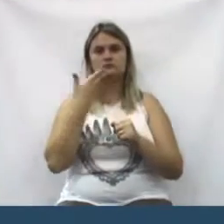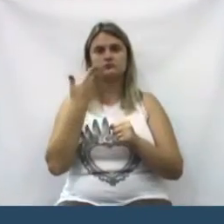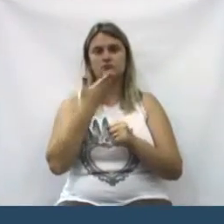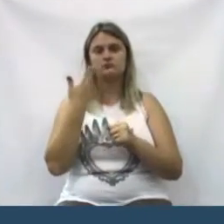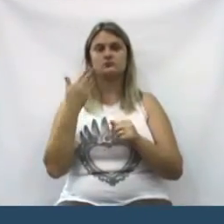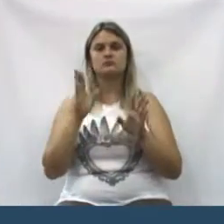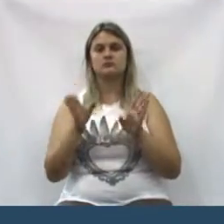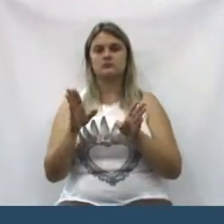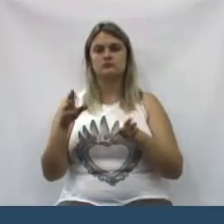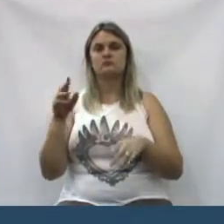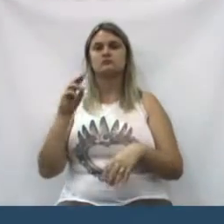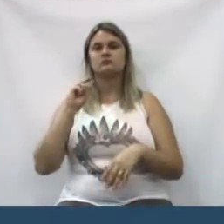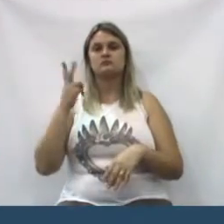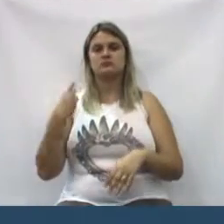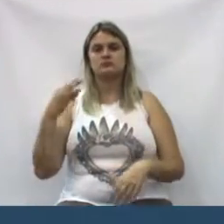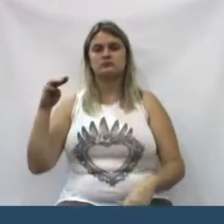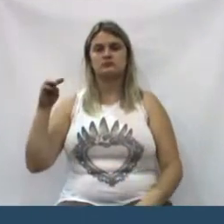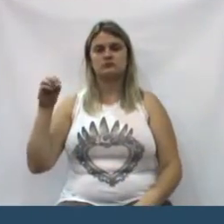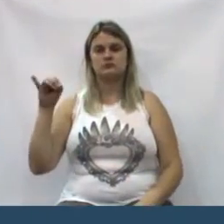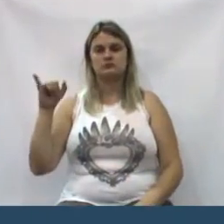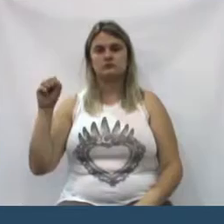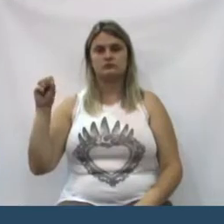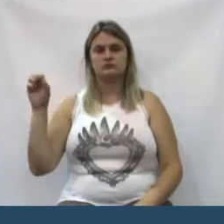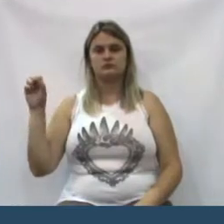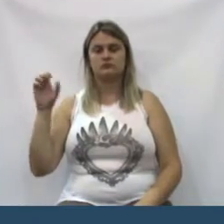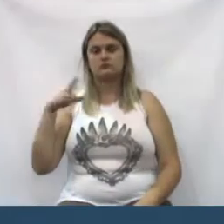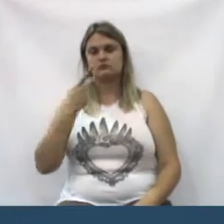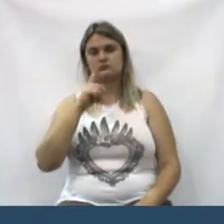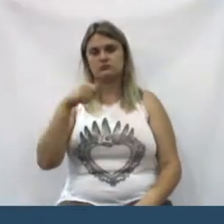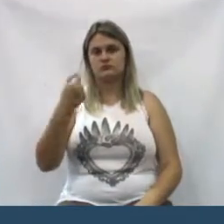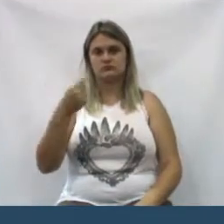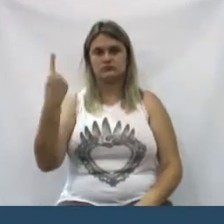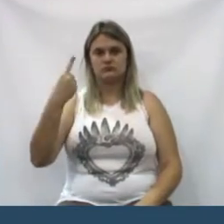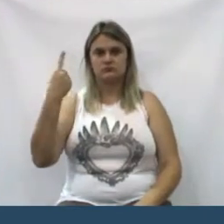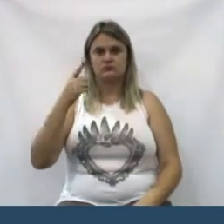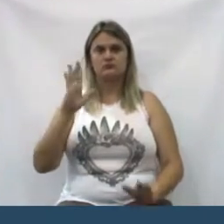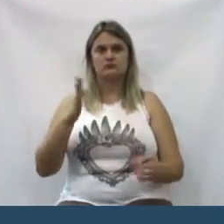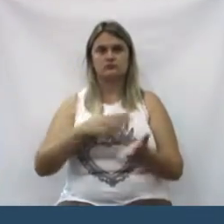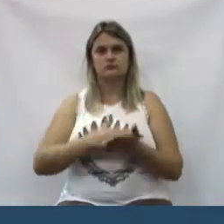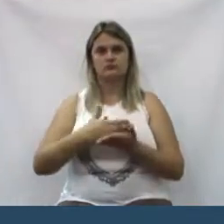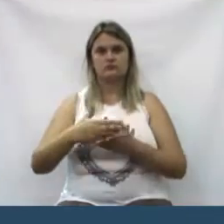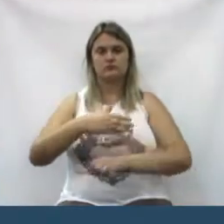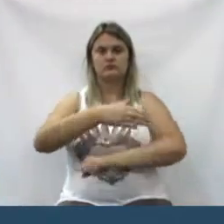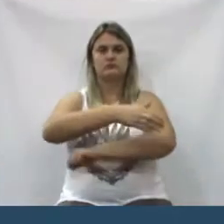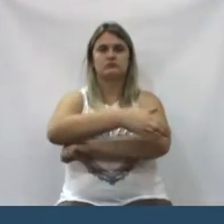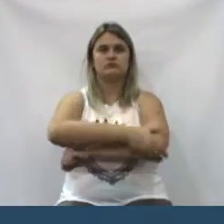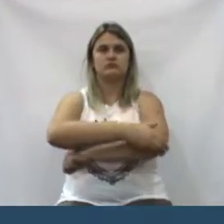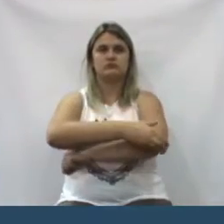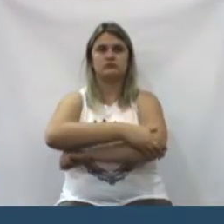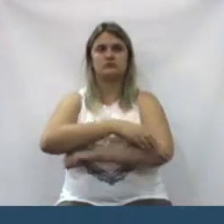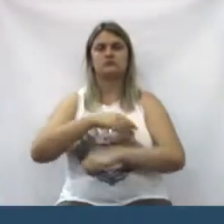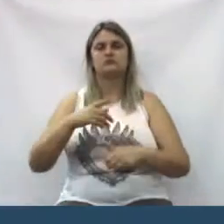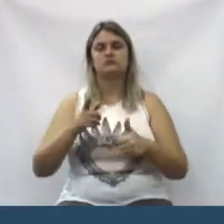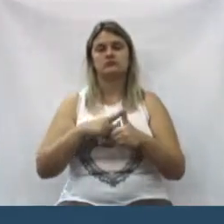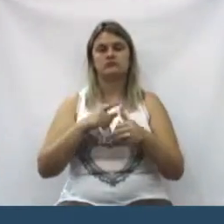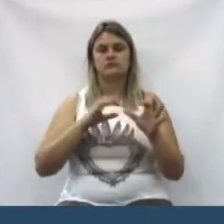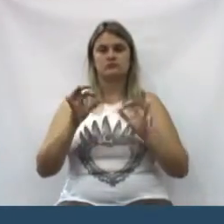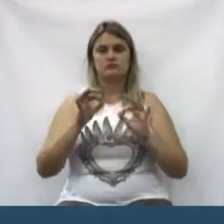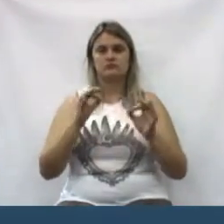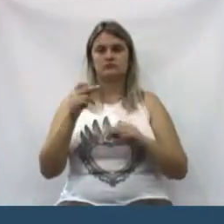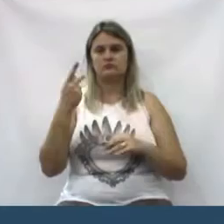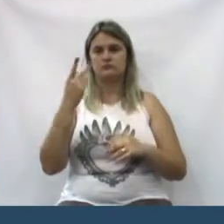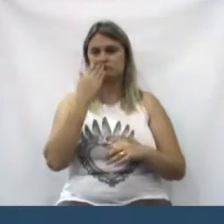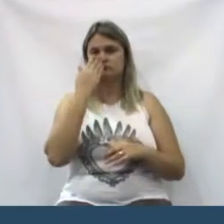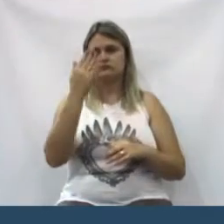até o Moisés Benazes comentou que comentou a primeira, que começou as praças, a primeira na Viscão de Macri, inclusive na frente da sua